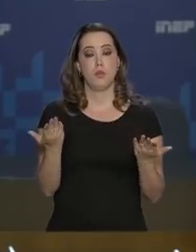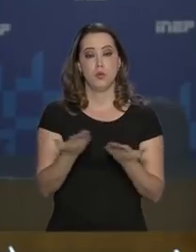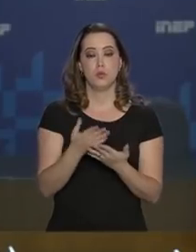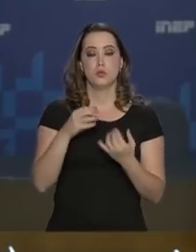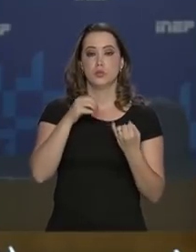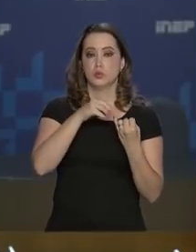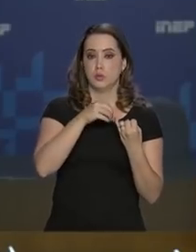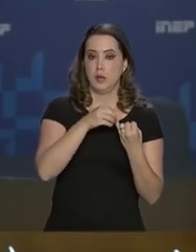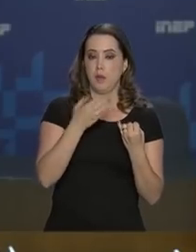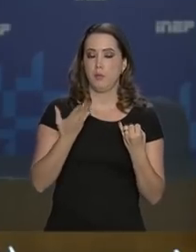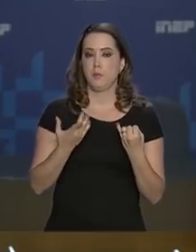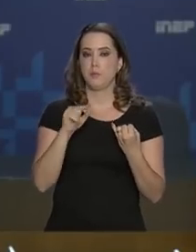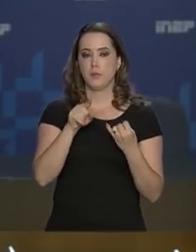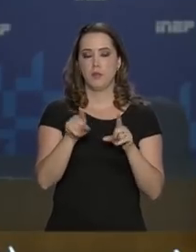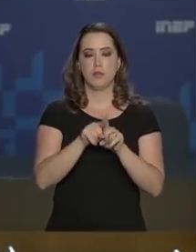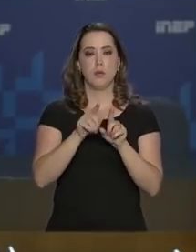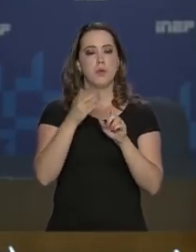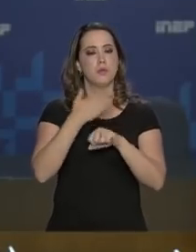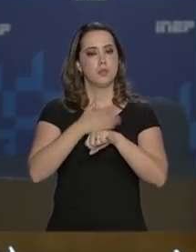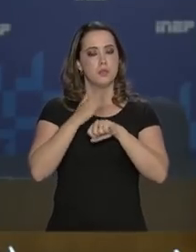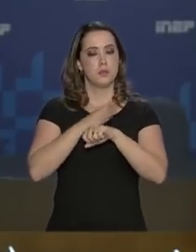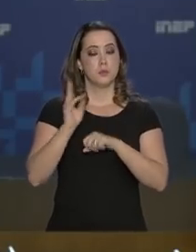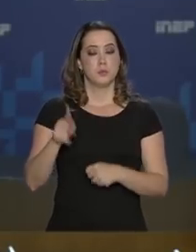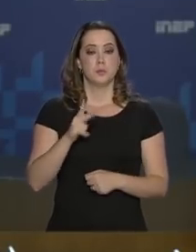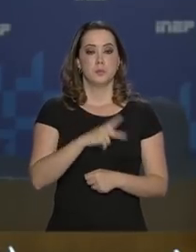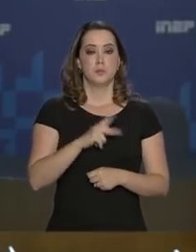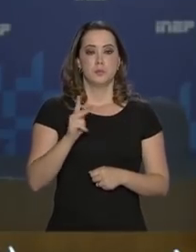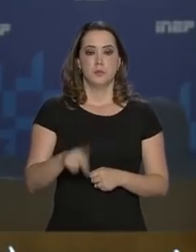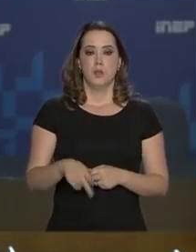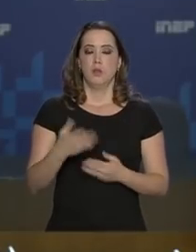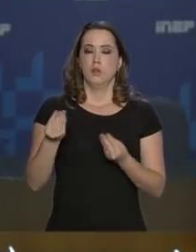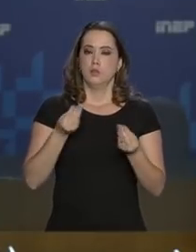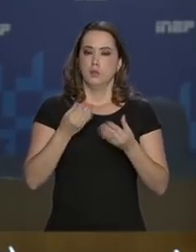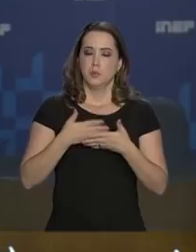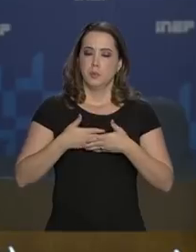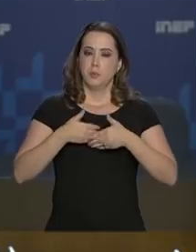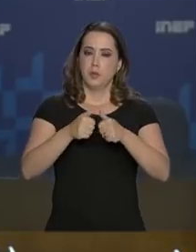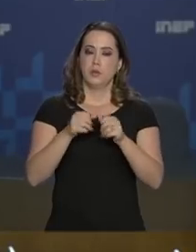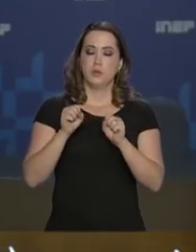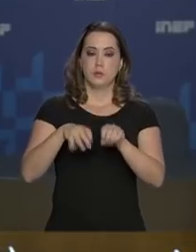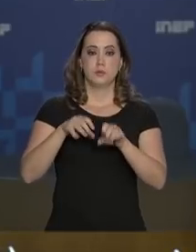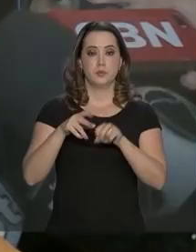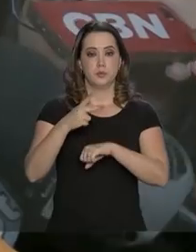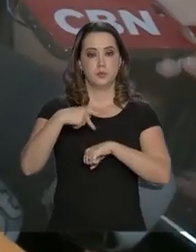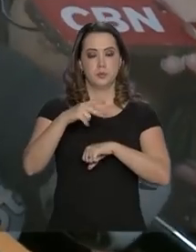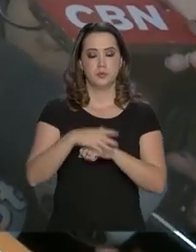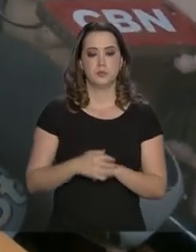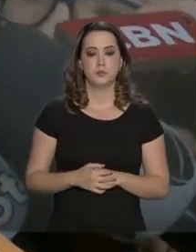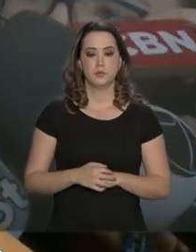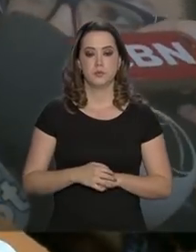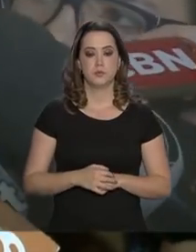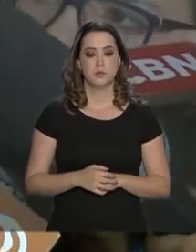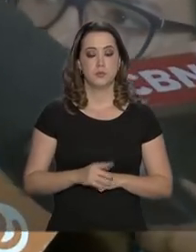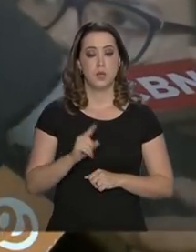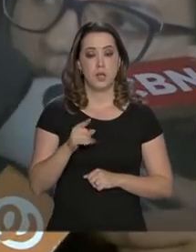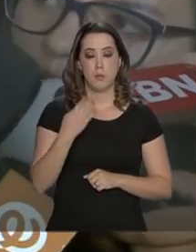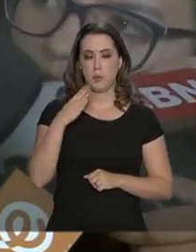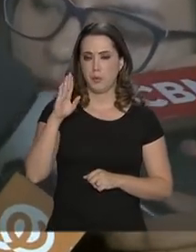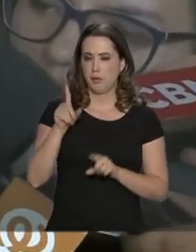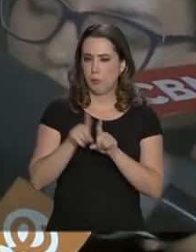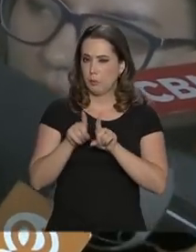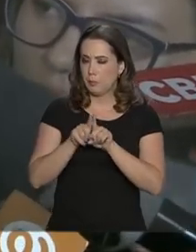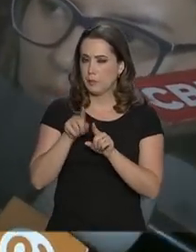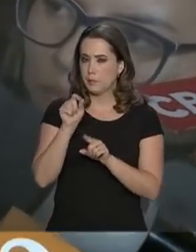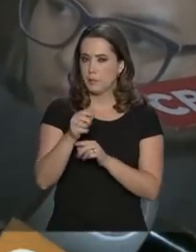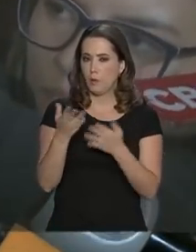pelo Instituto, além da capacitação de professores como forma de melhorar o ensino no país. Marcos Vinícius prometeu ainda